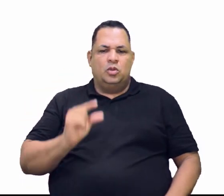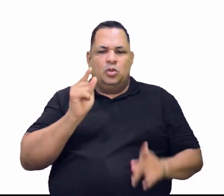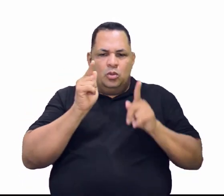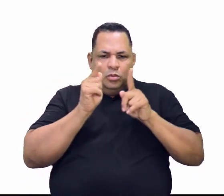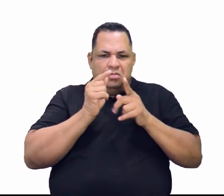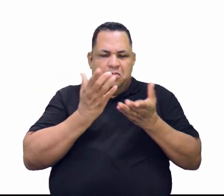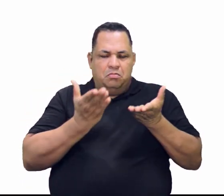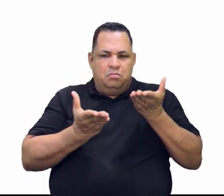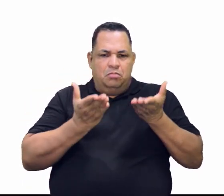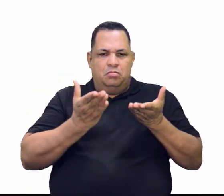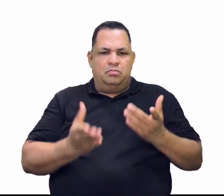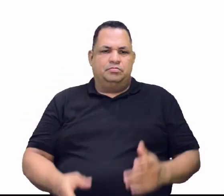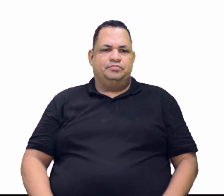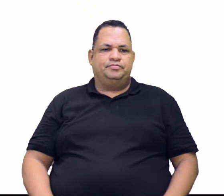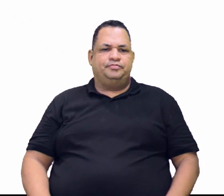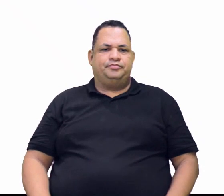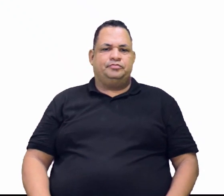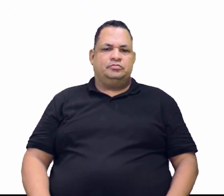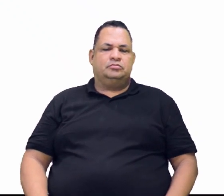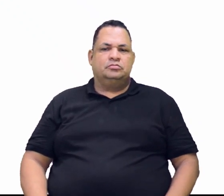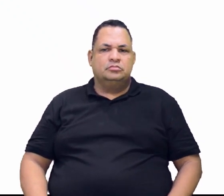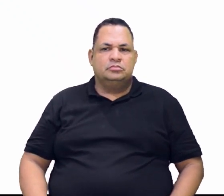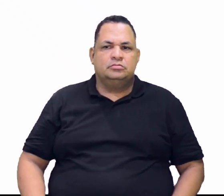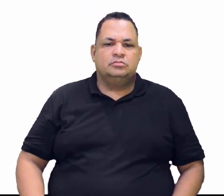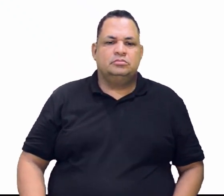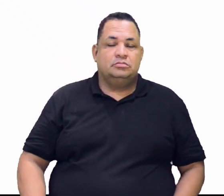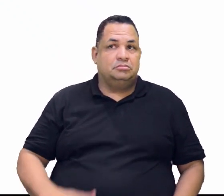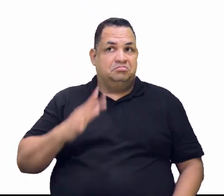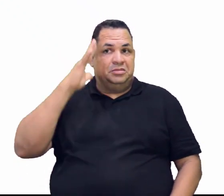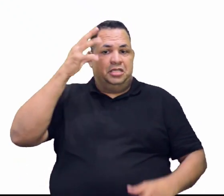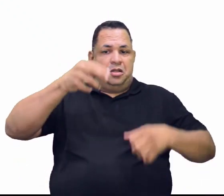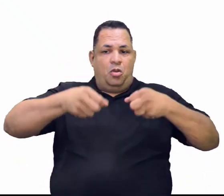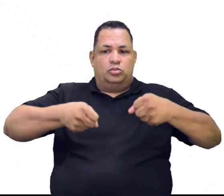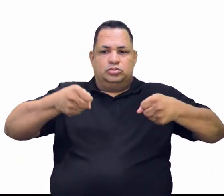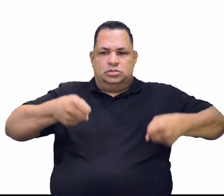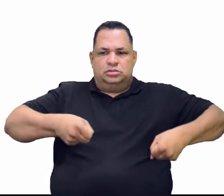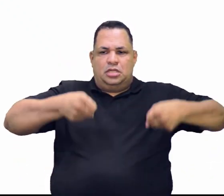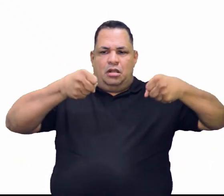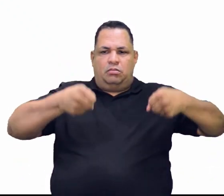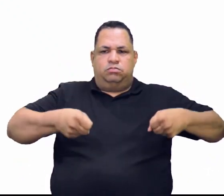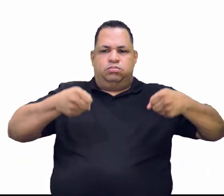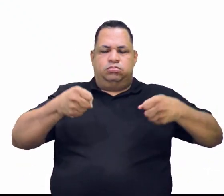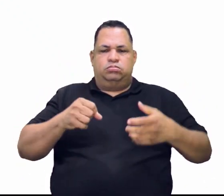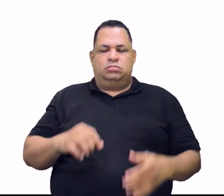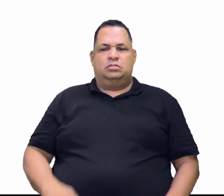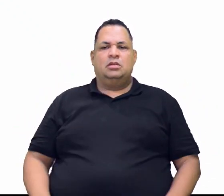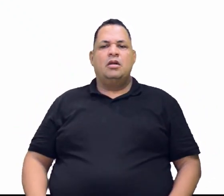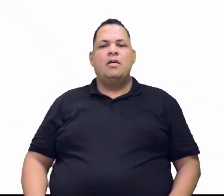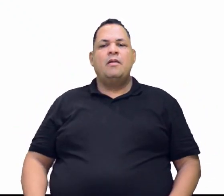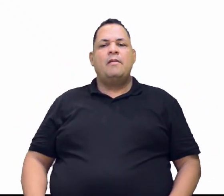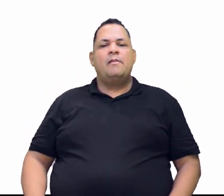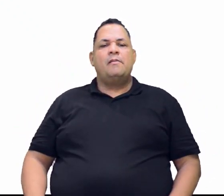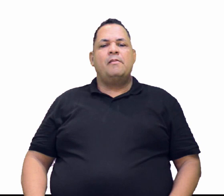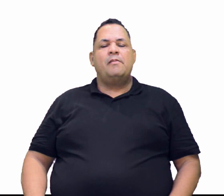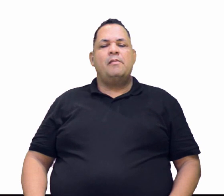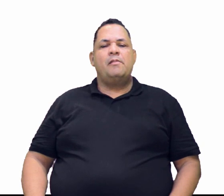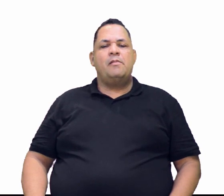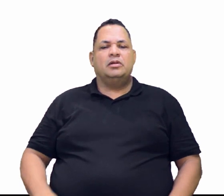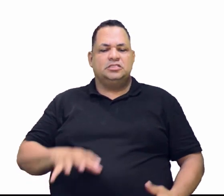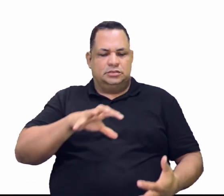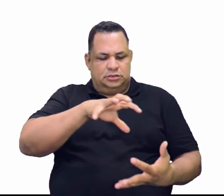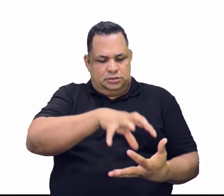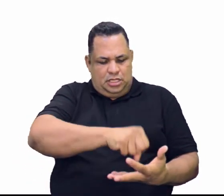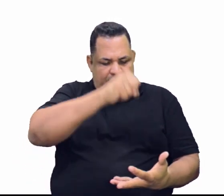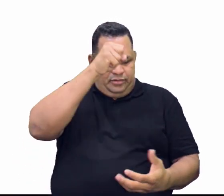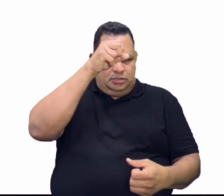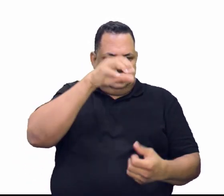pedacinho já pesa. Você imagina um saco de casterita. Então, cara tirava essa pedra